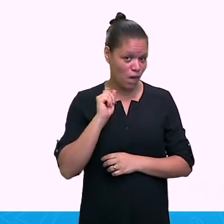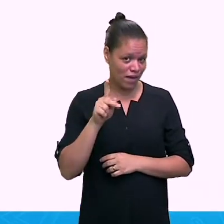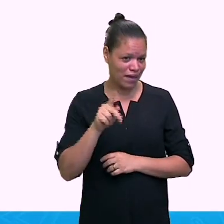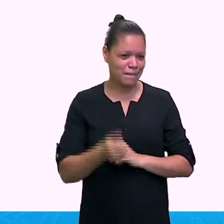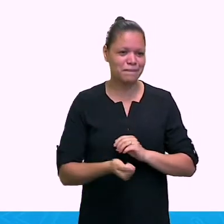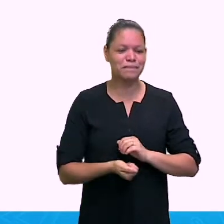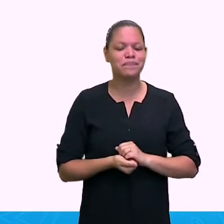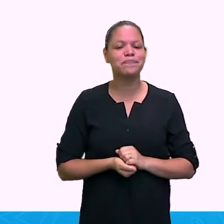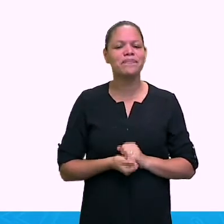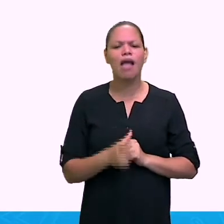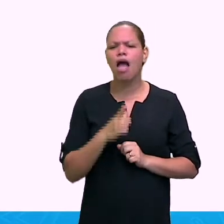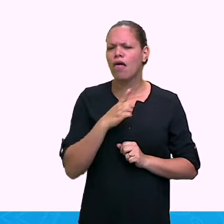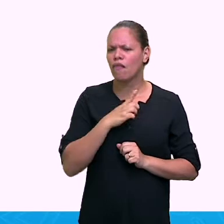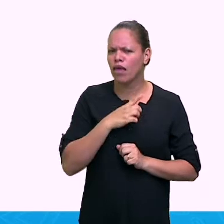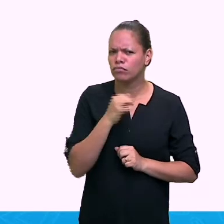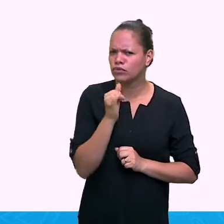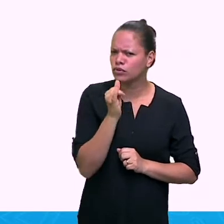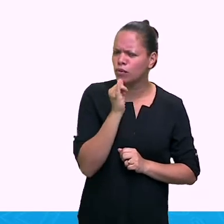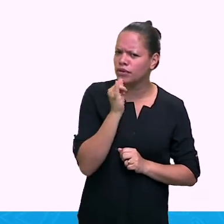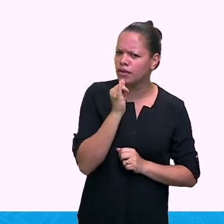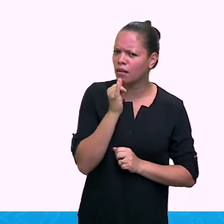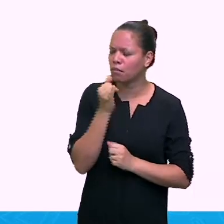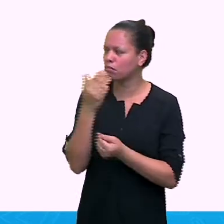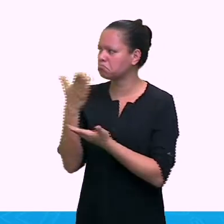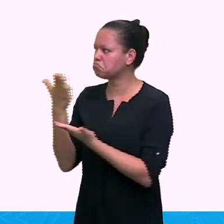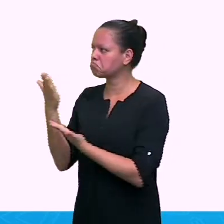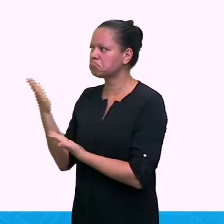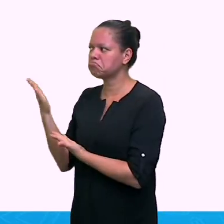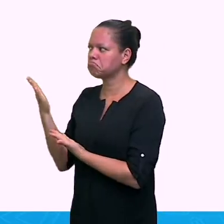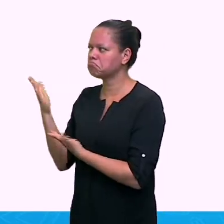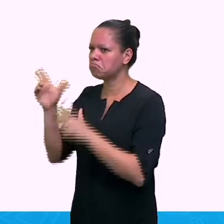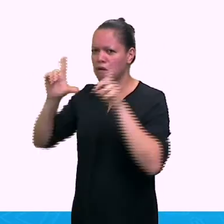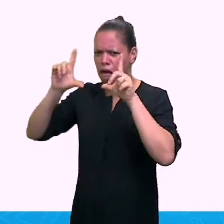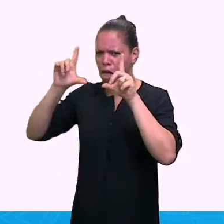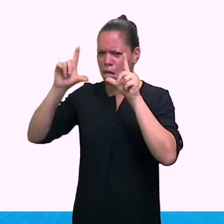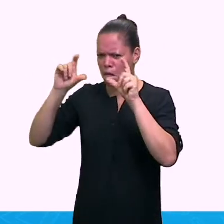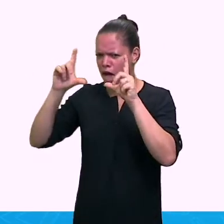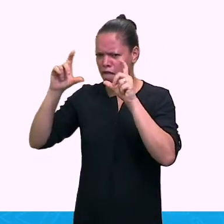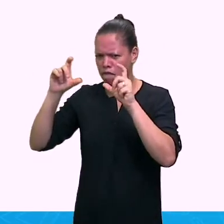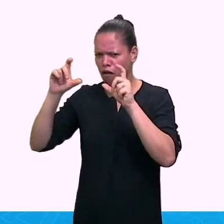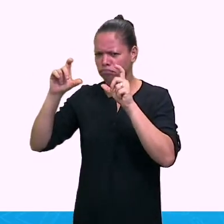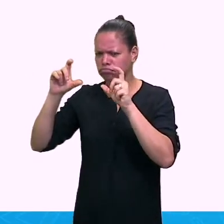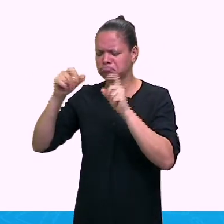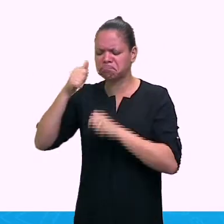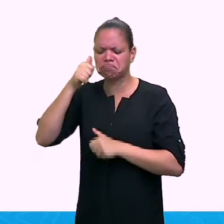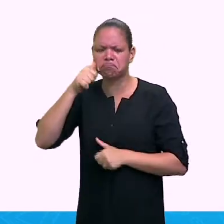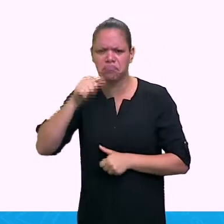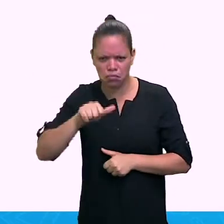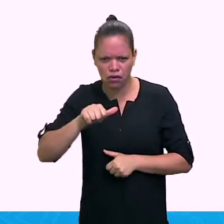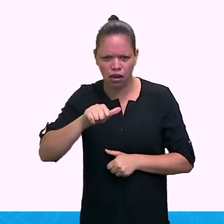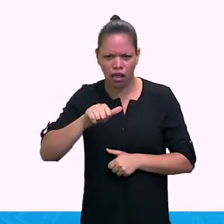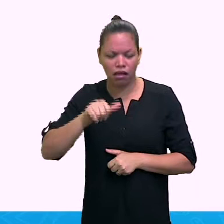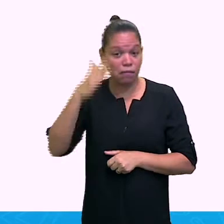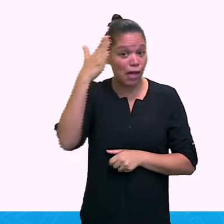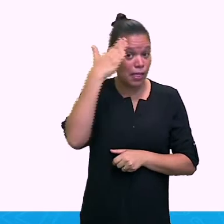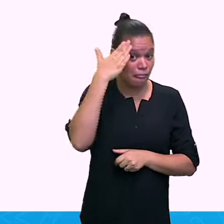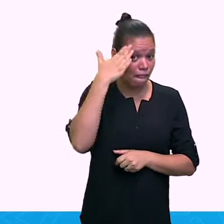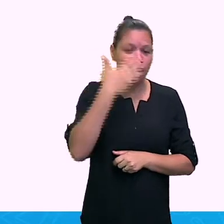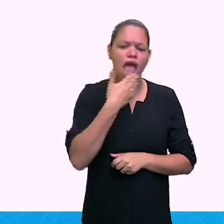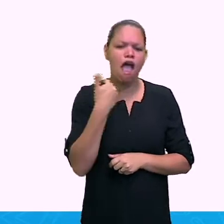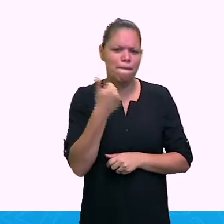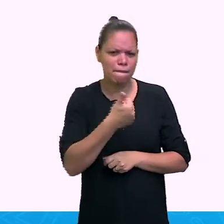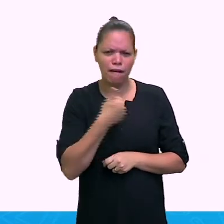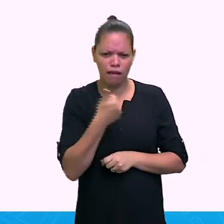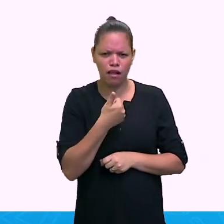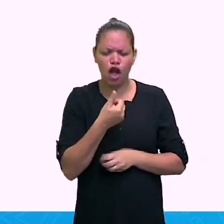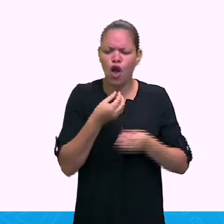foto de uma mulher, né? Uma biografia curta dela, aonde nós vamos tentar entender como que nós